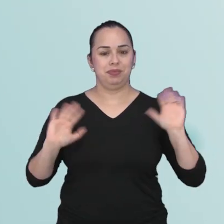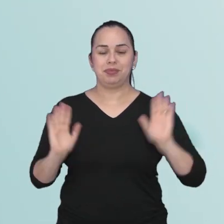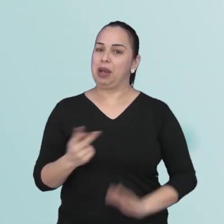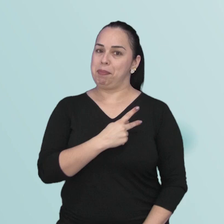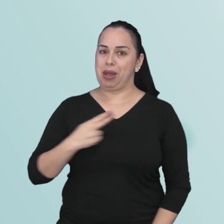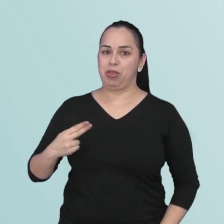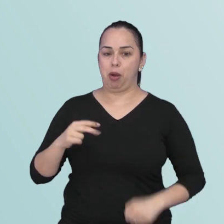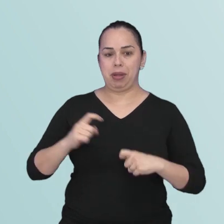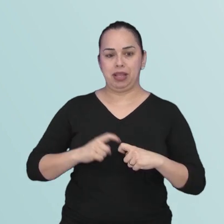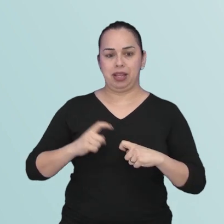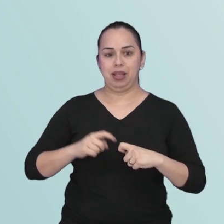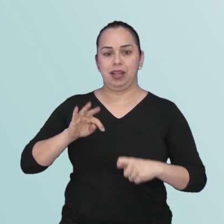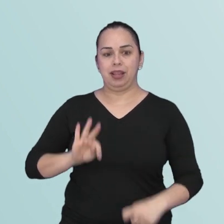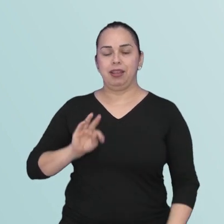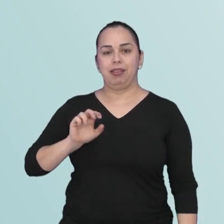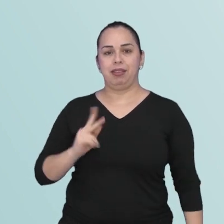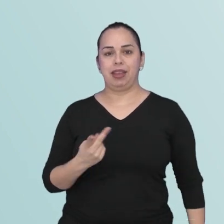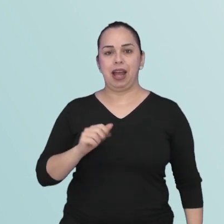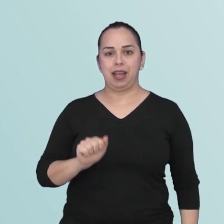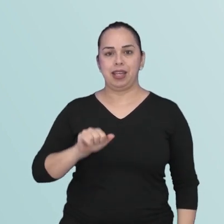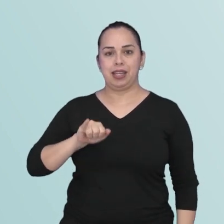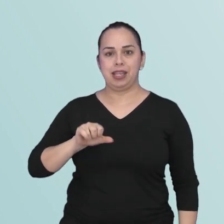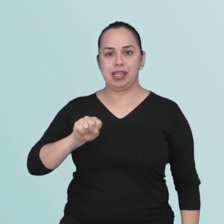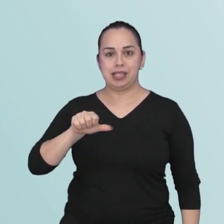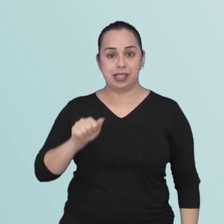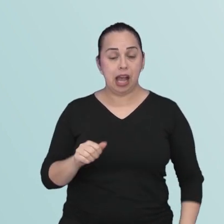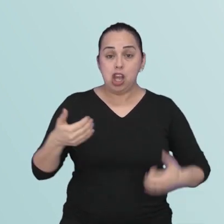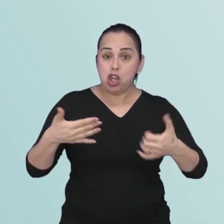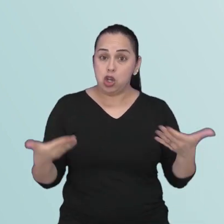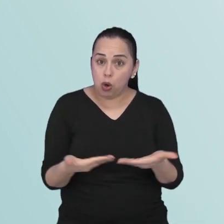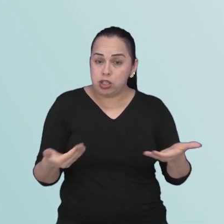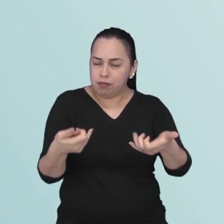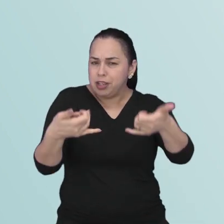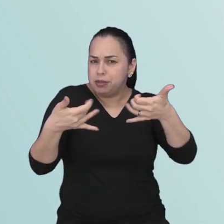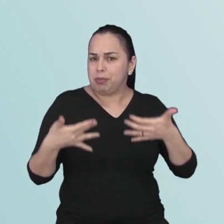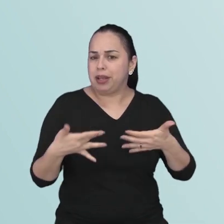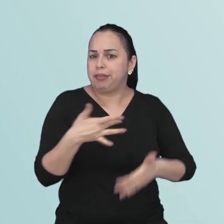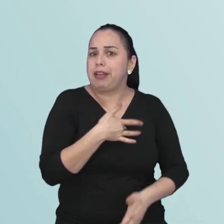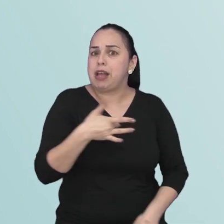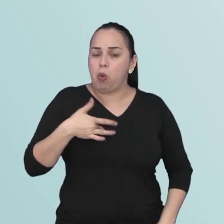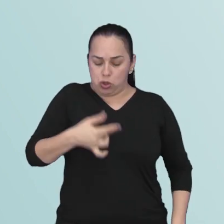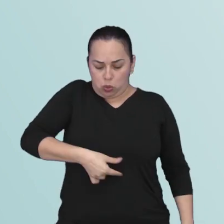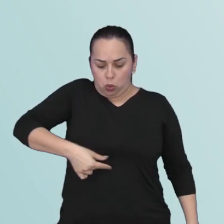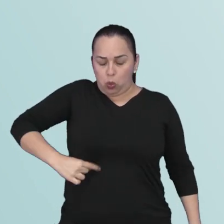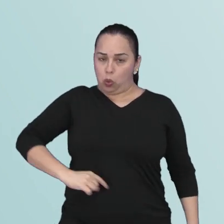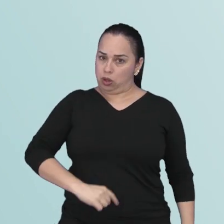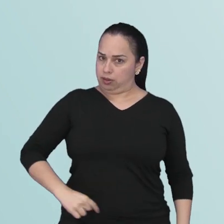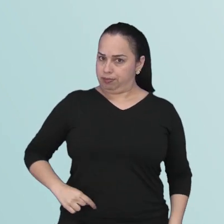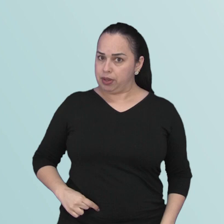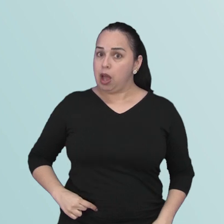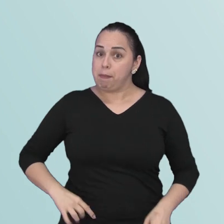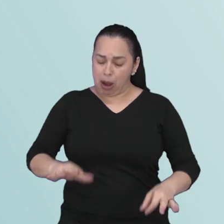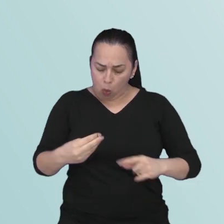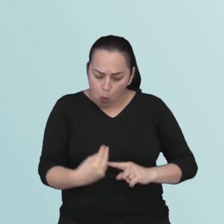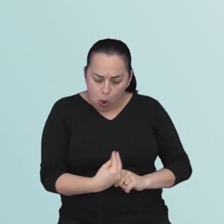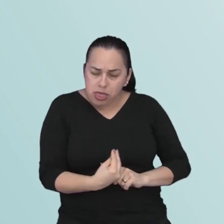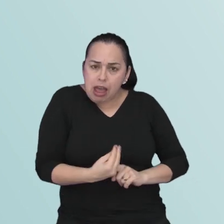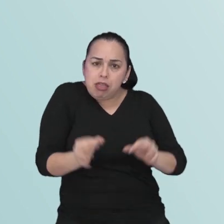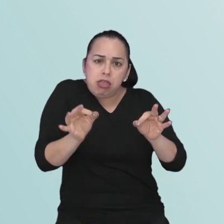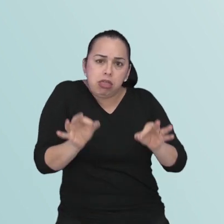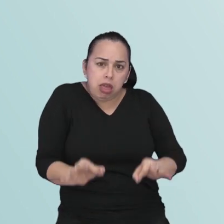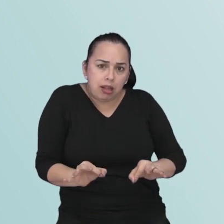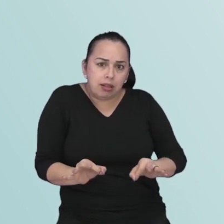Olá, eu sou a doutora Thaisa Costa, gastroenterologista, e hoje a gente vai falar um pouquinho sobre a saúde do seu intestino. Para cuidar bem do